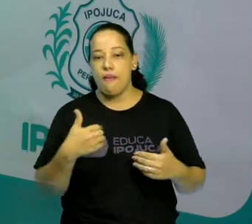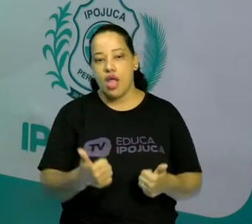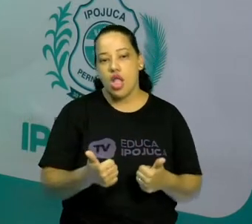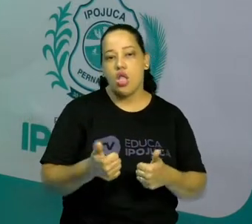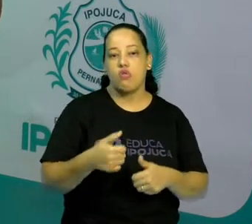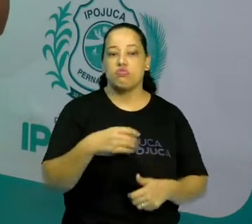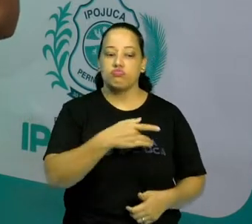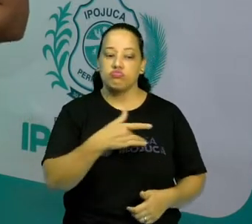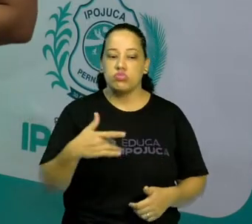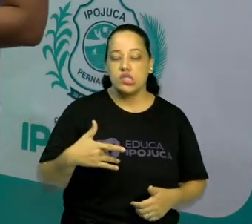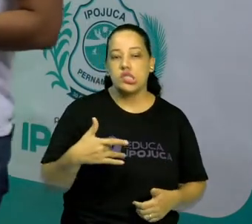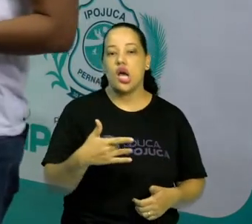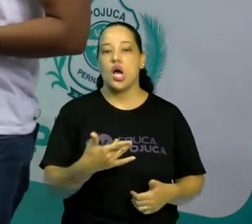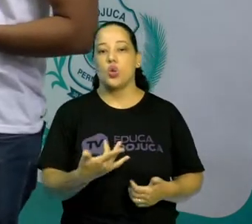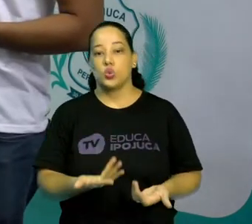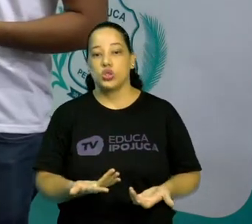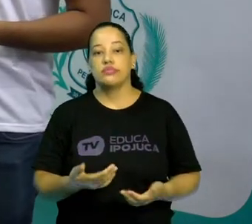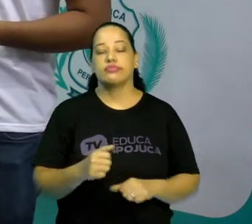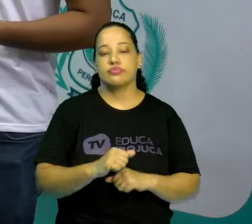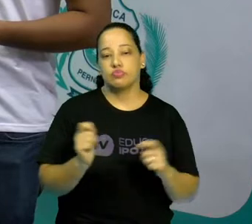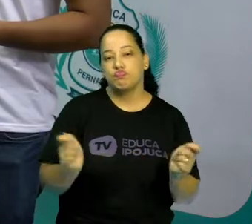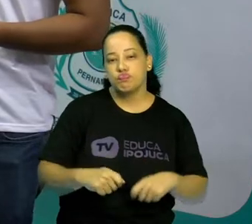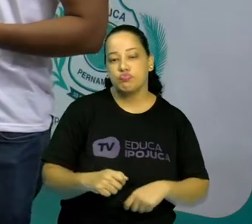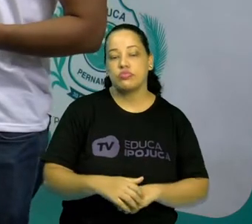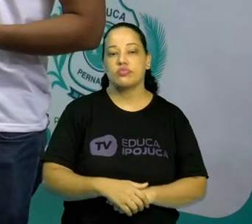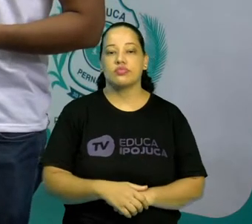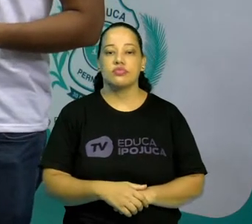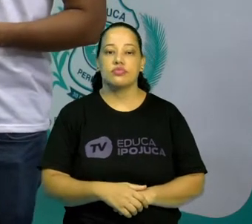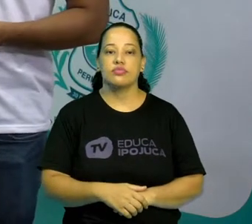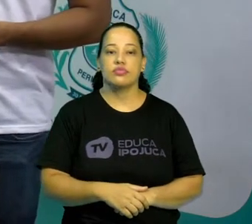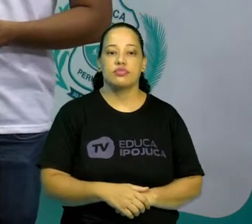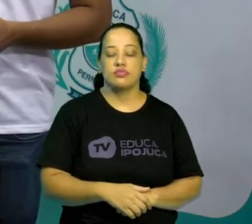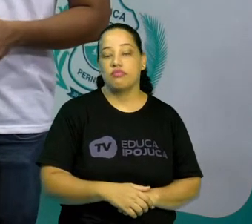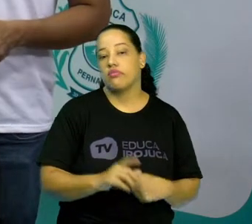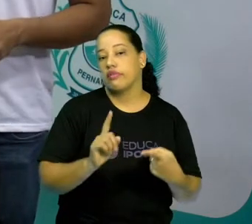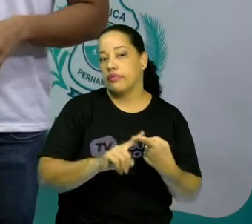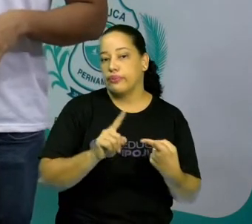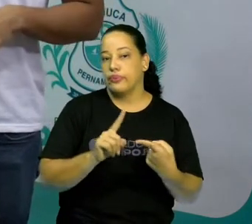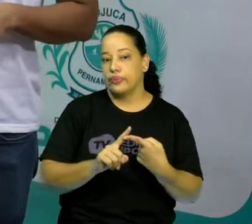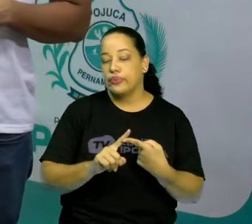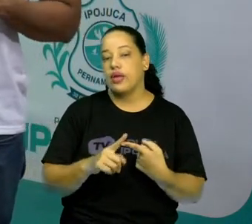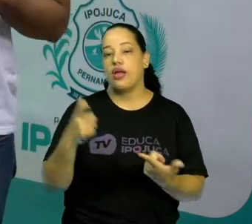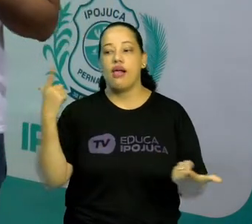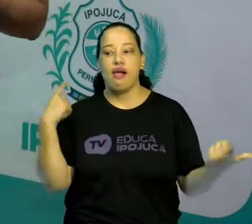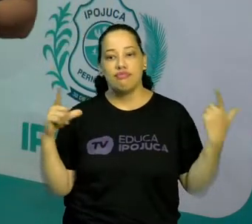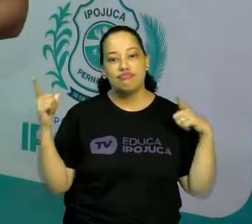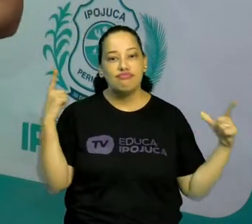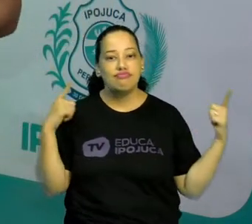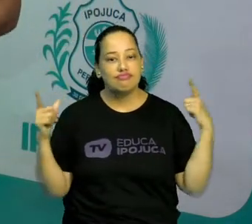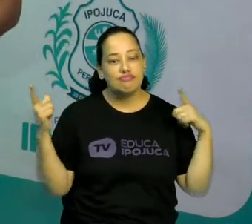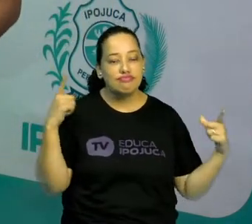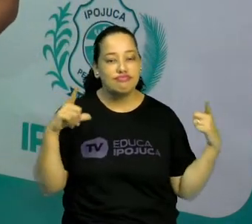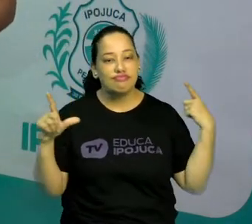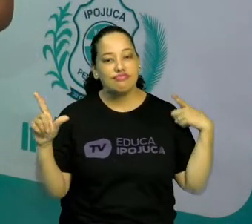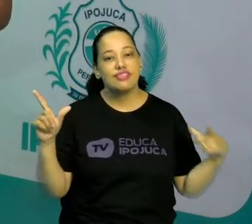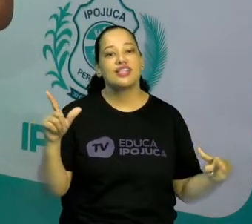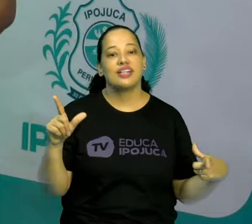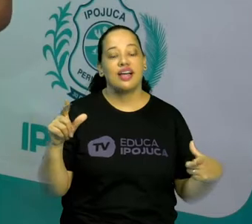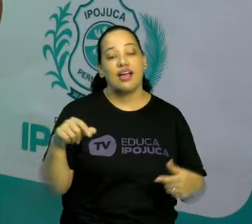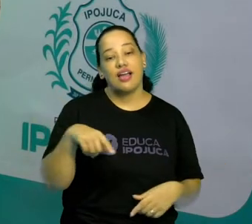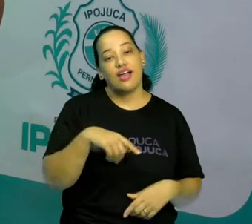condição física. A questão do lazer, porque o jogo vai propiciar